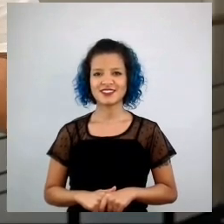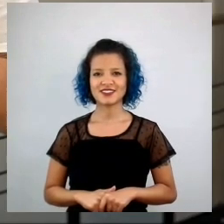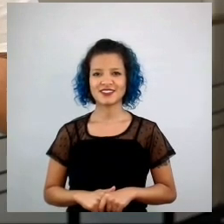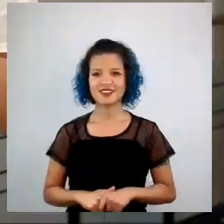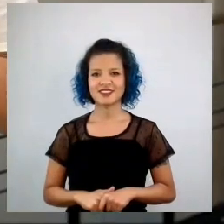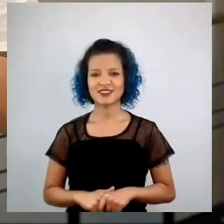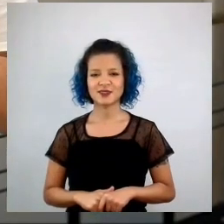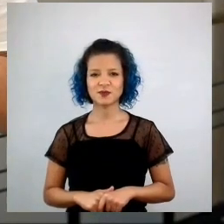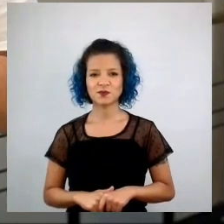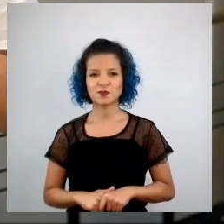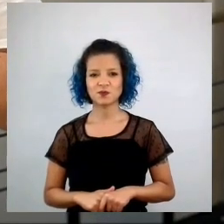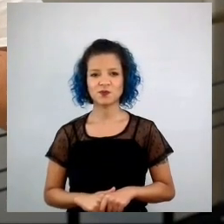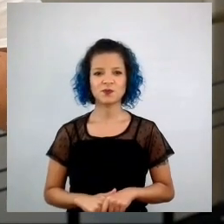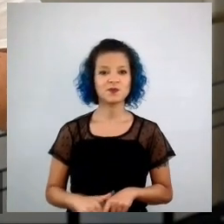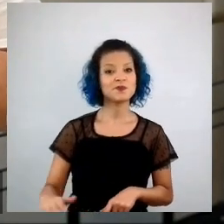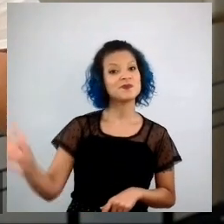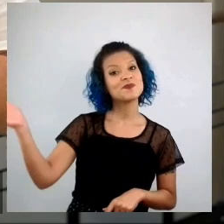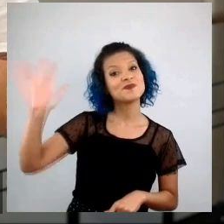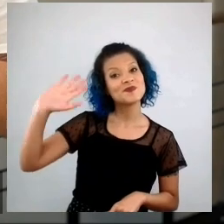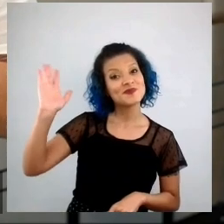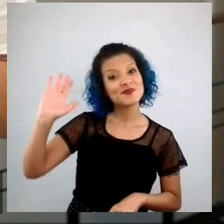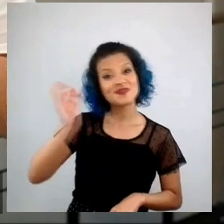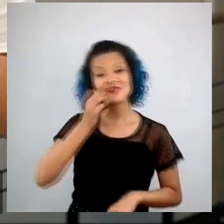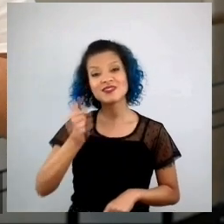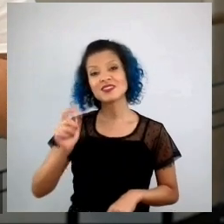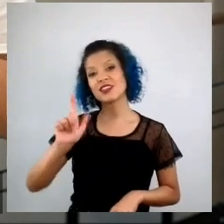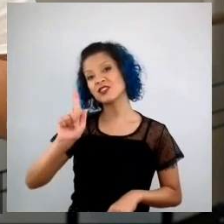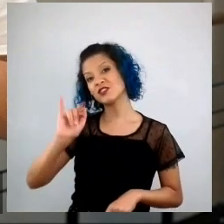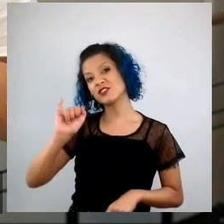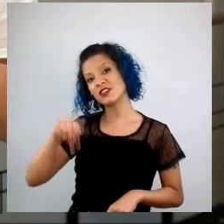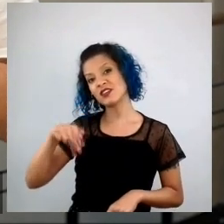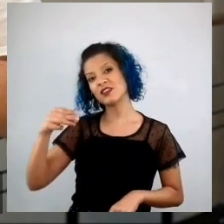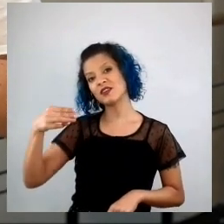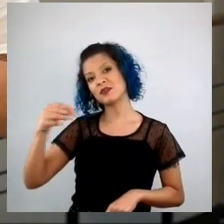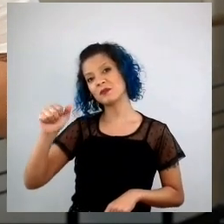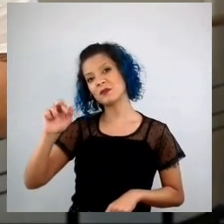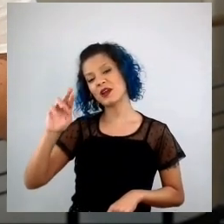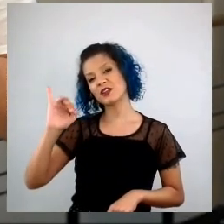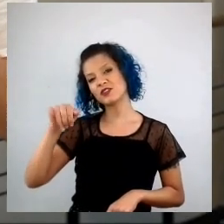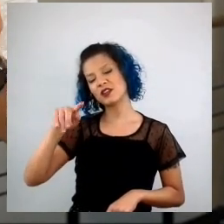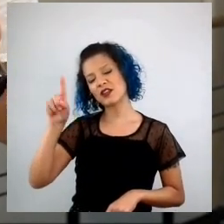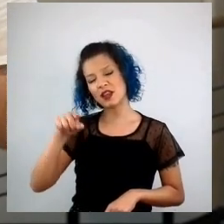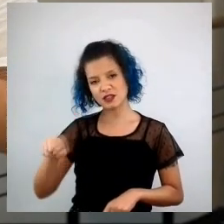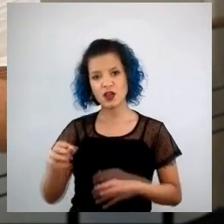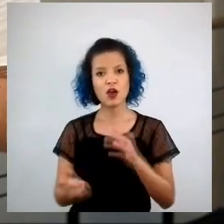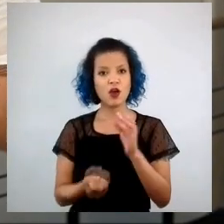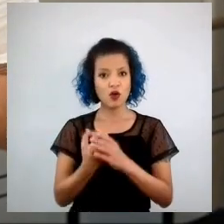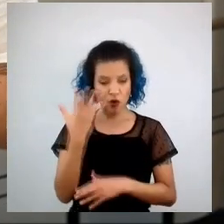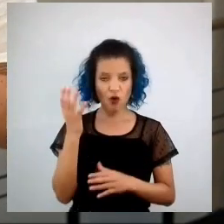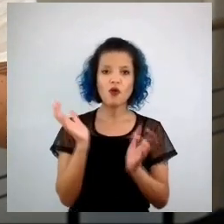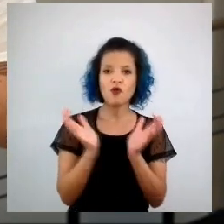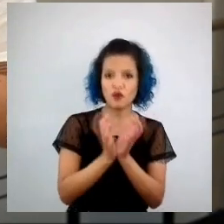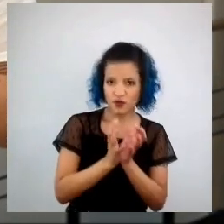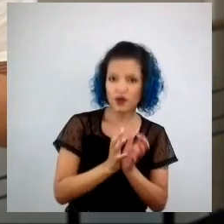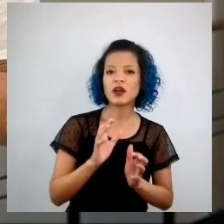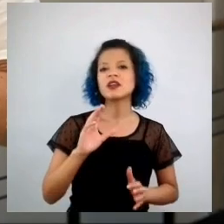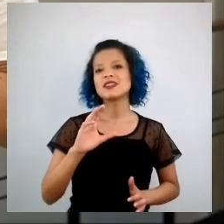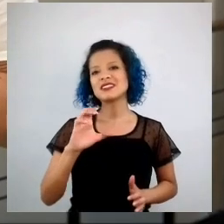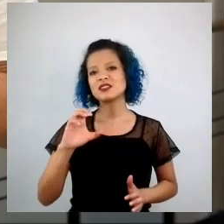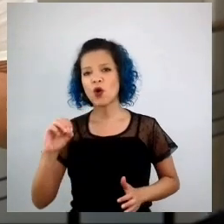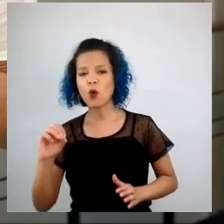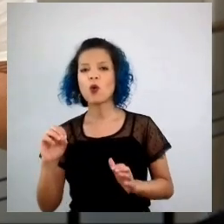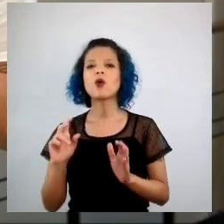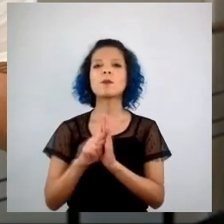Olá, pessoal, tudo bem? Sou Jean Martinez, cofundador e senhor da WIM e estou muito feliz de poder bater esse papo com vocês aqui hoje,